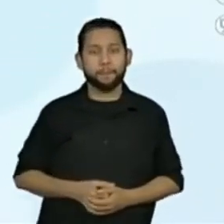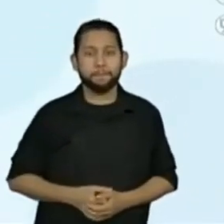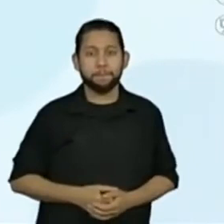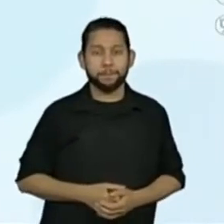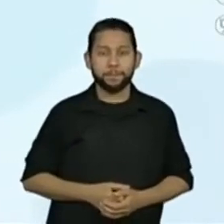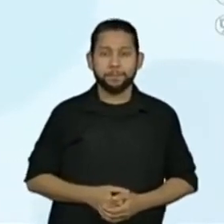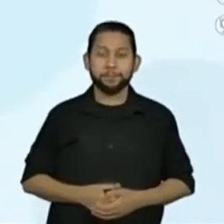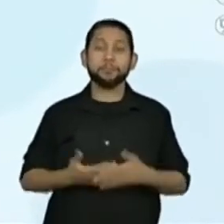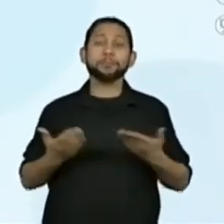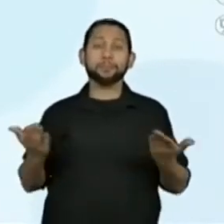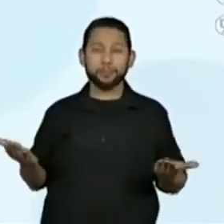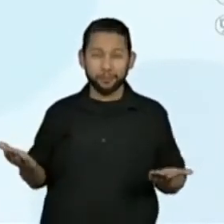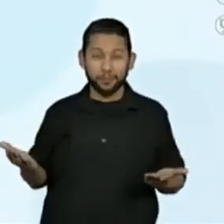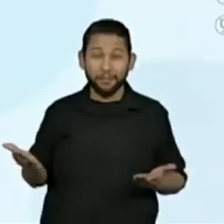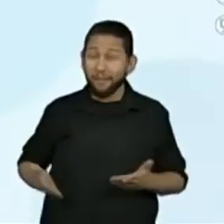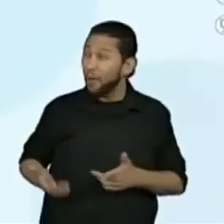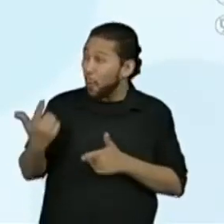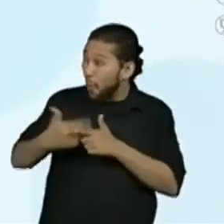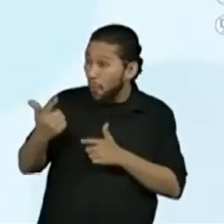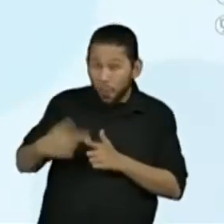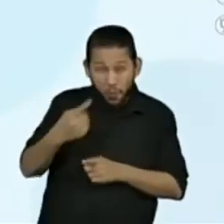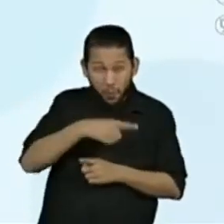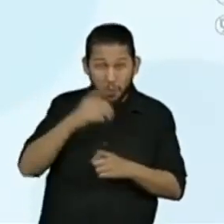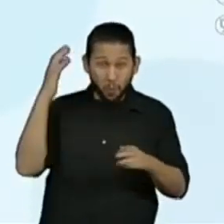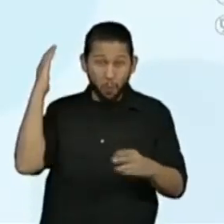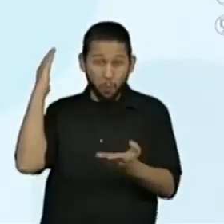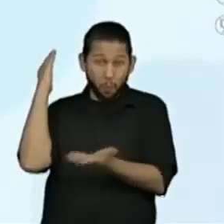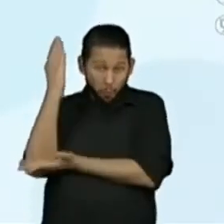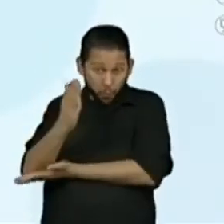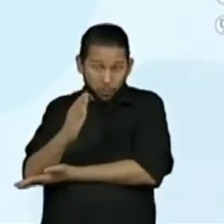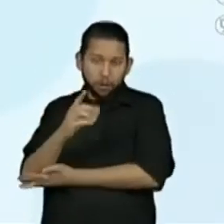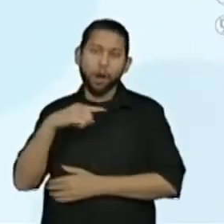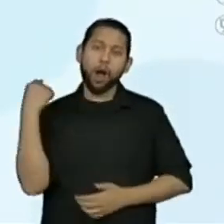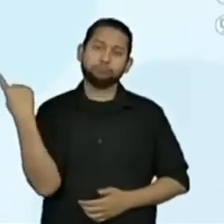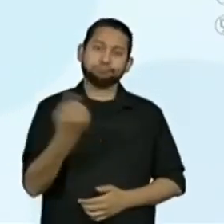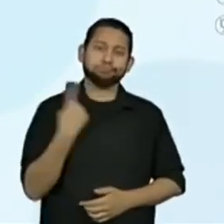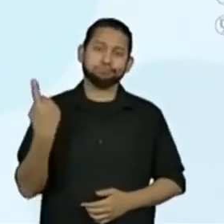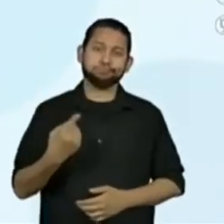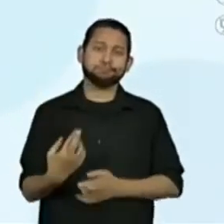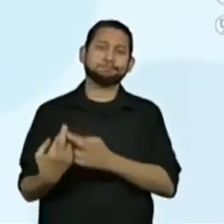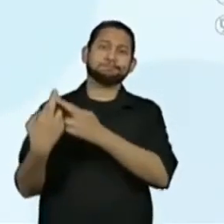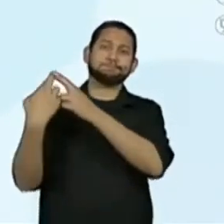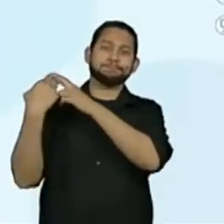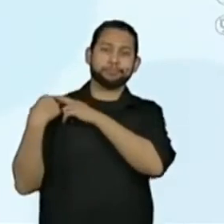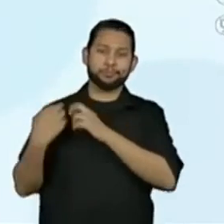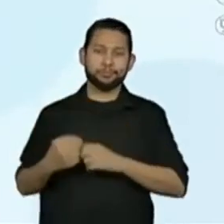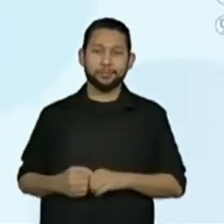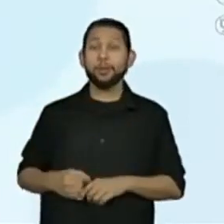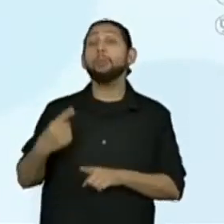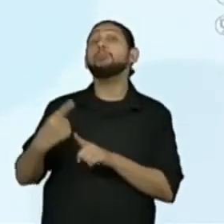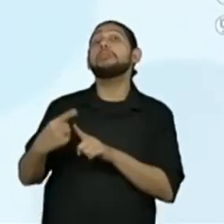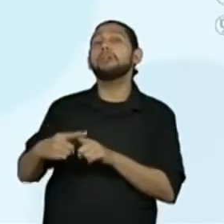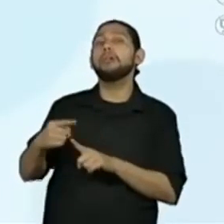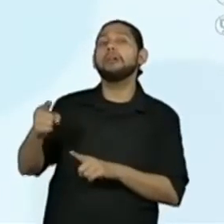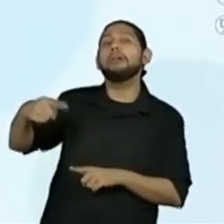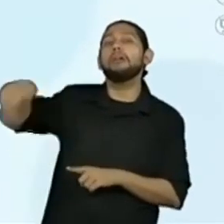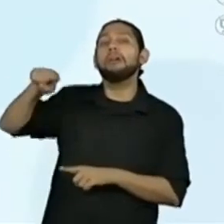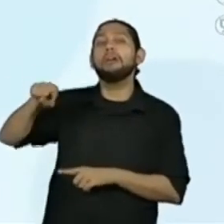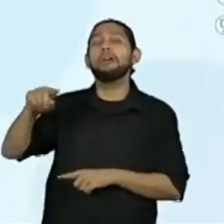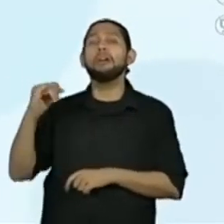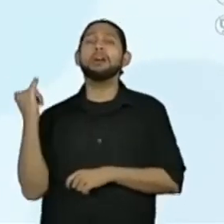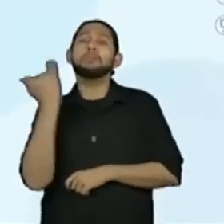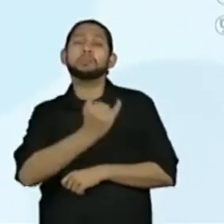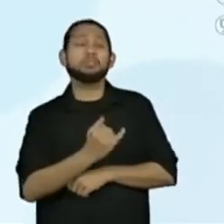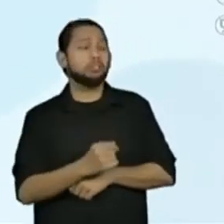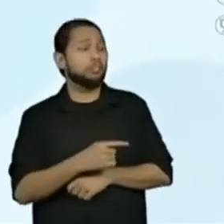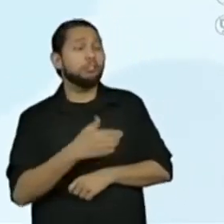Olha só. Se elas não tivessem dado a dica de qual era a mais franzina, que tinha